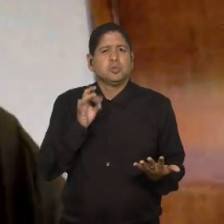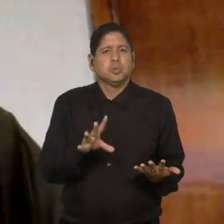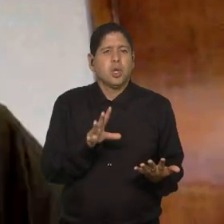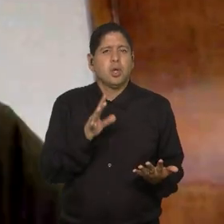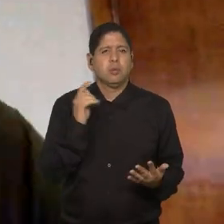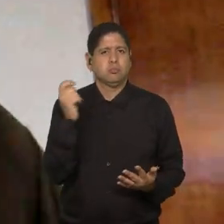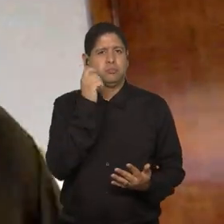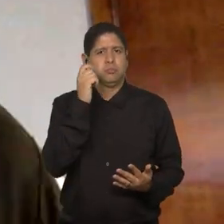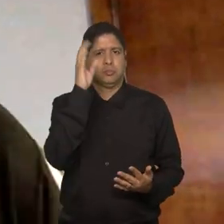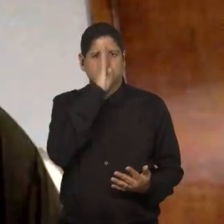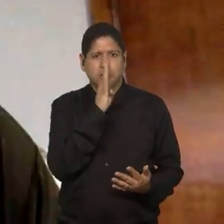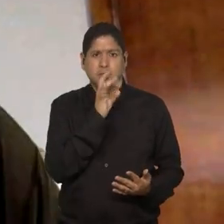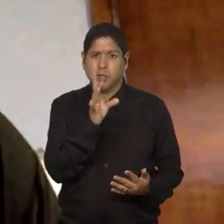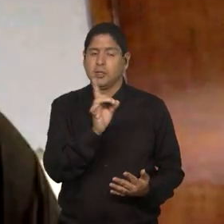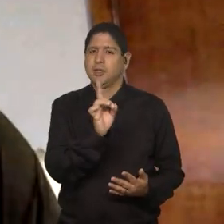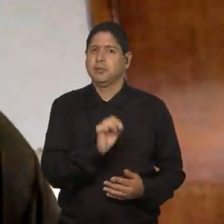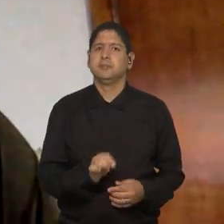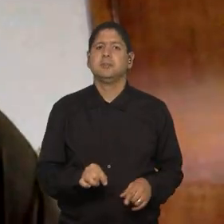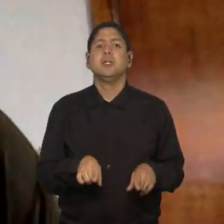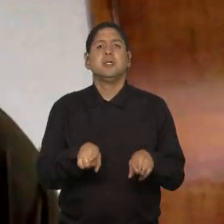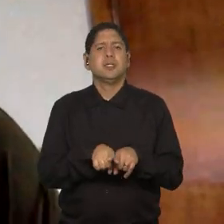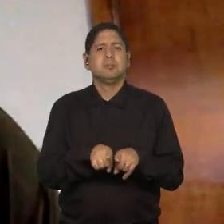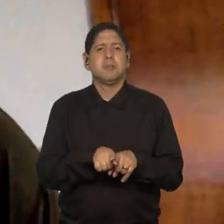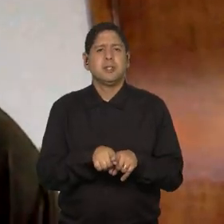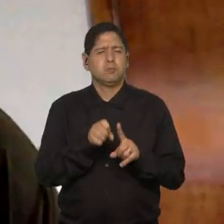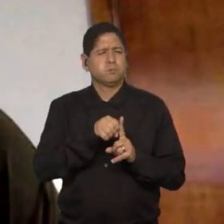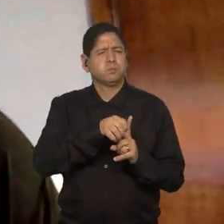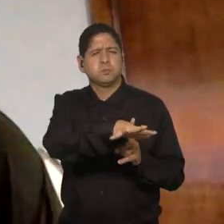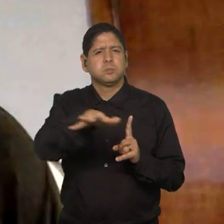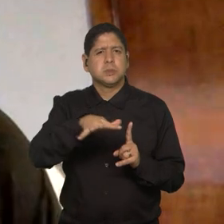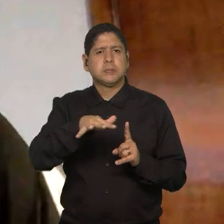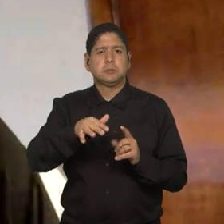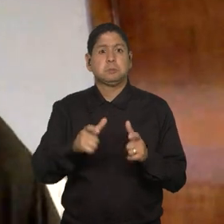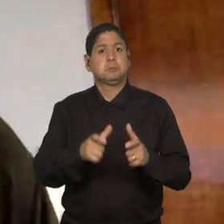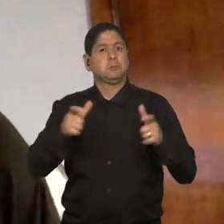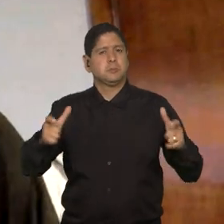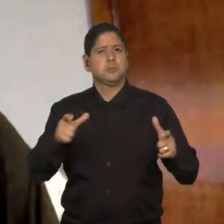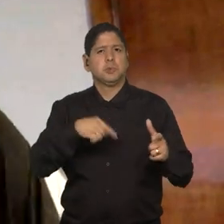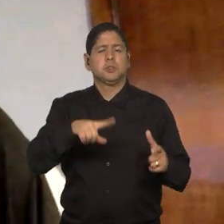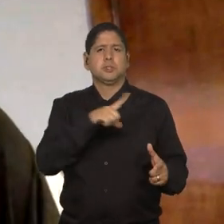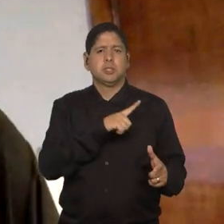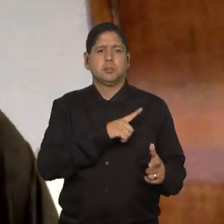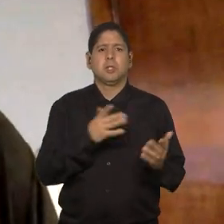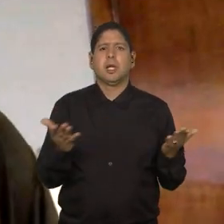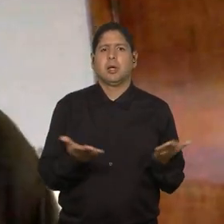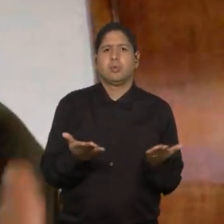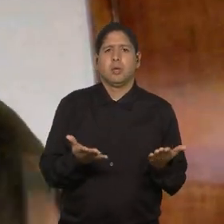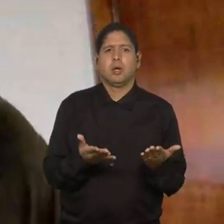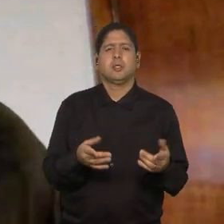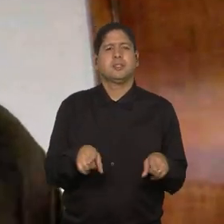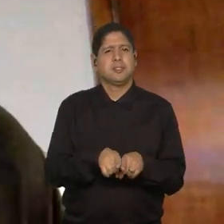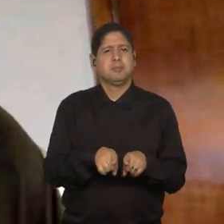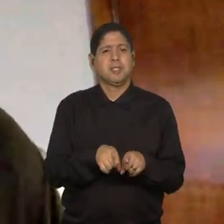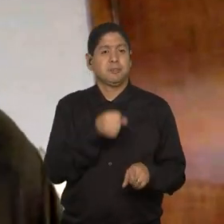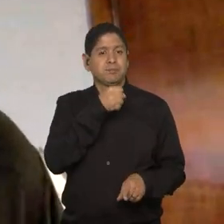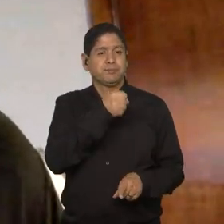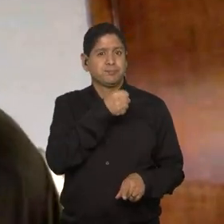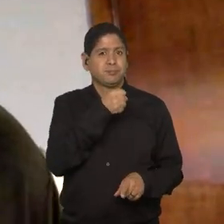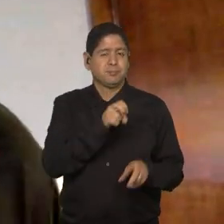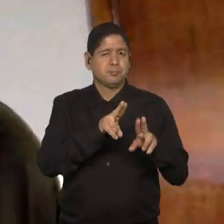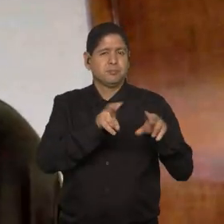seleção brasileira, mas seja disseminado em uma escala maior, como nós temos, inclusive, já na imprensa.